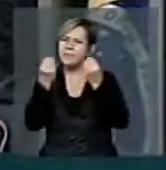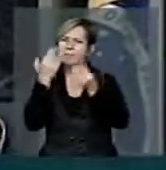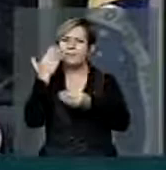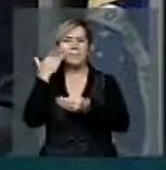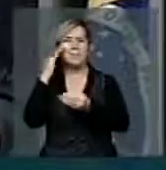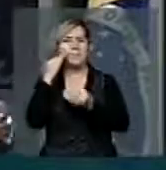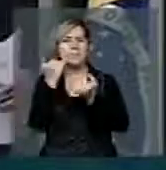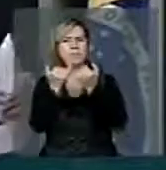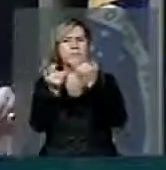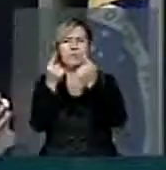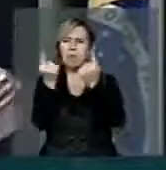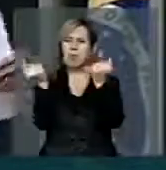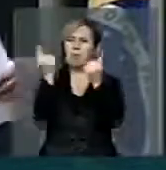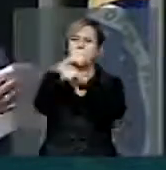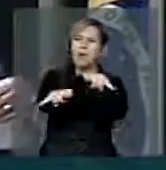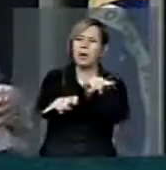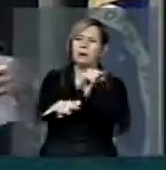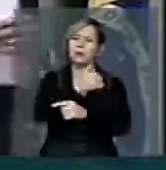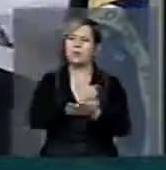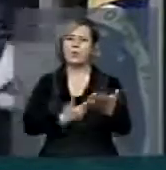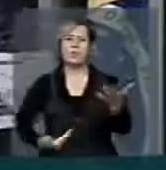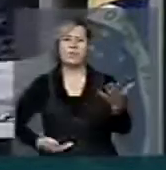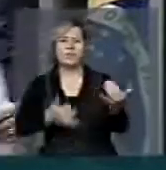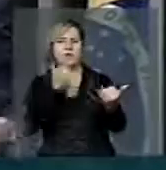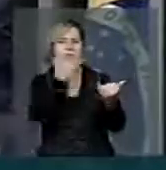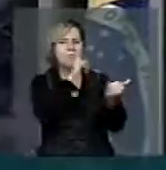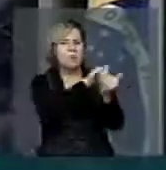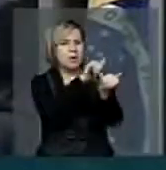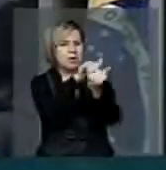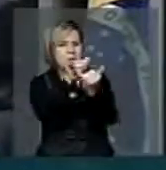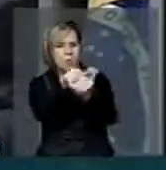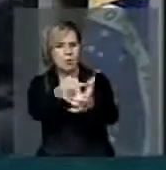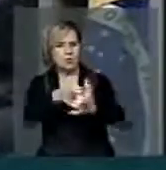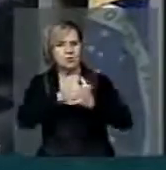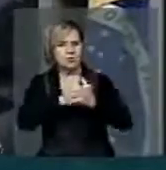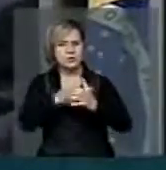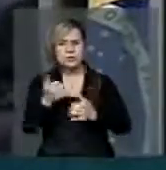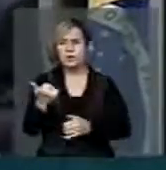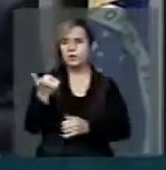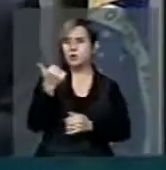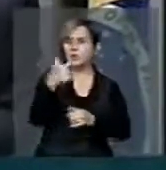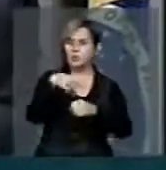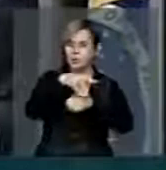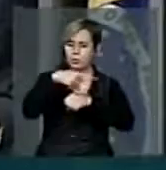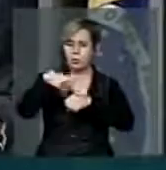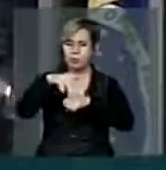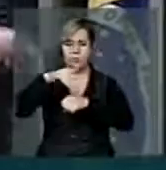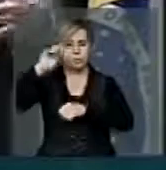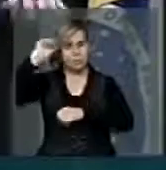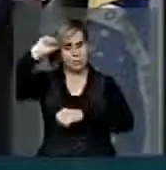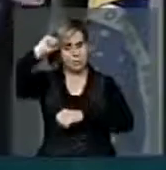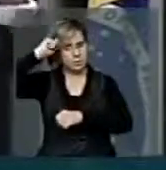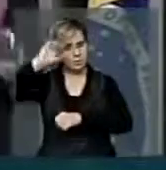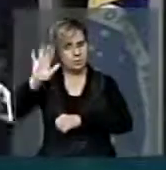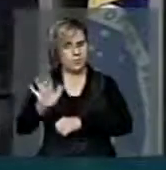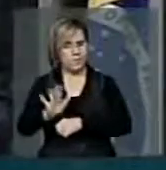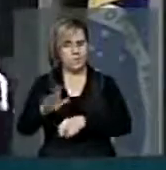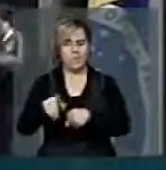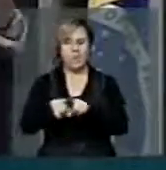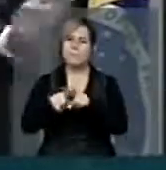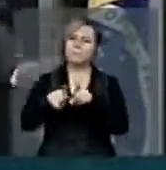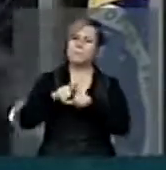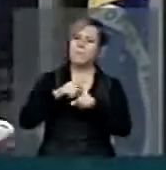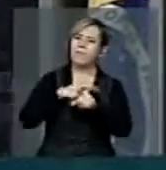incoerência do governo estar perdoando dívidas de 12 países africanos, perdão simplesmente de